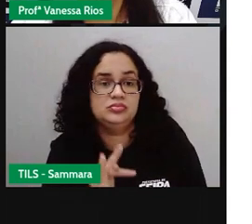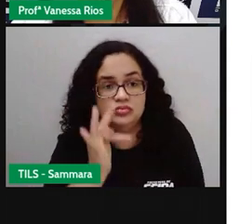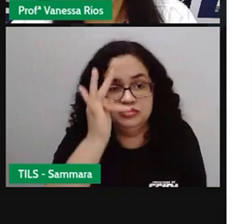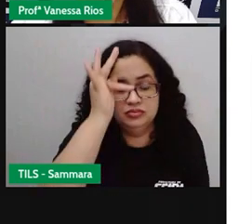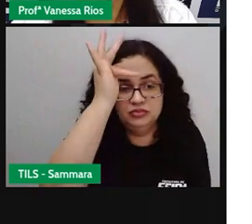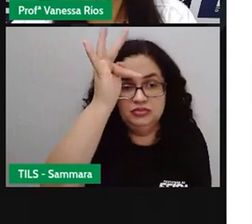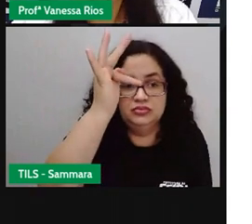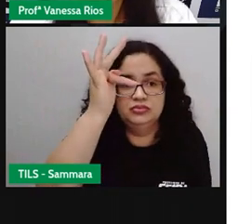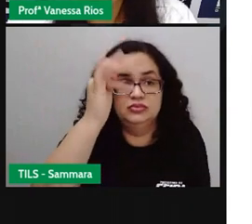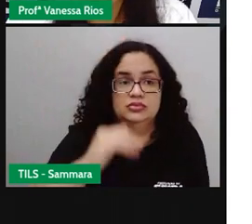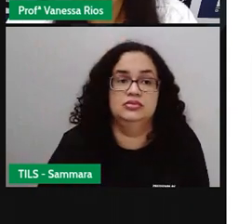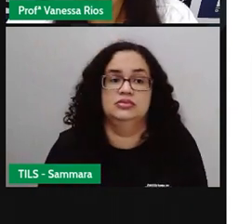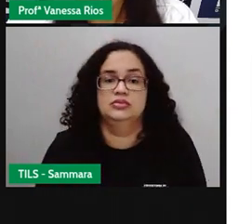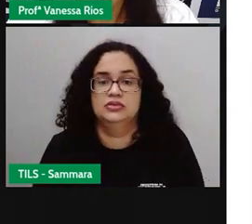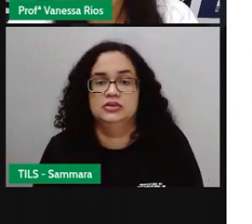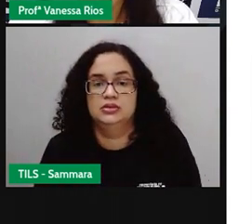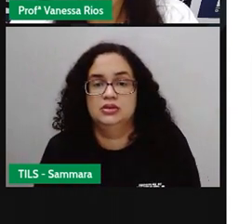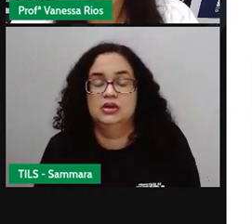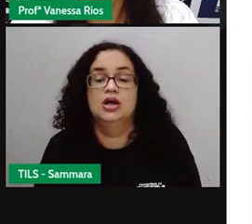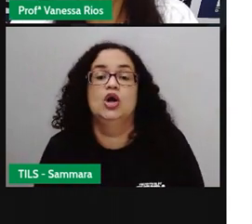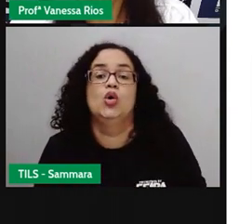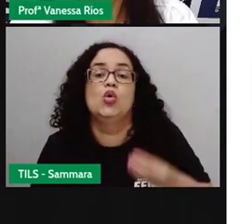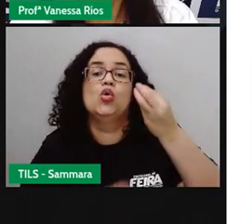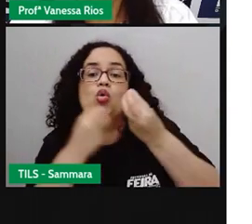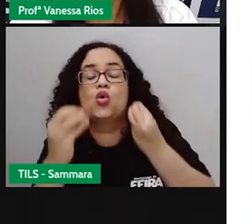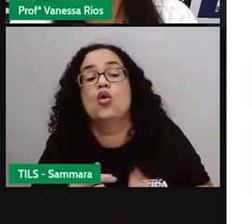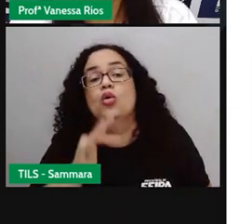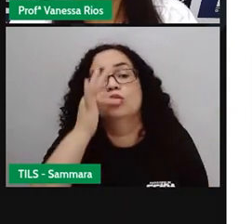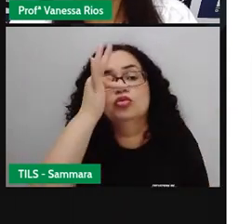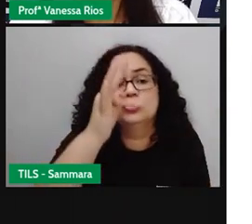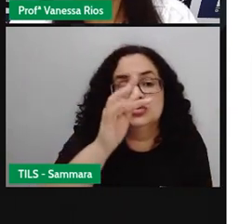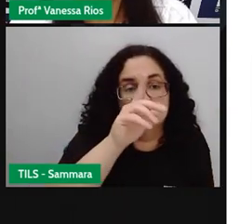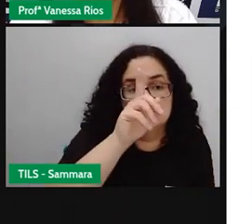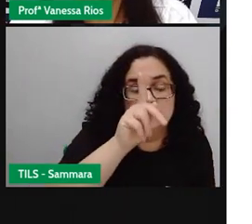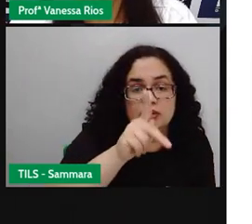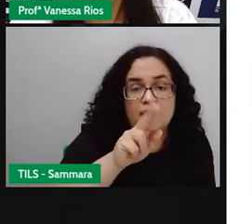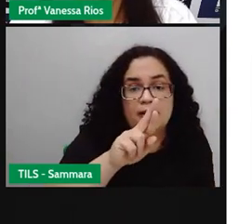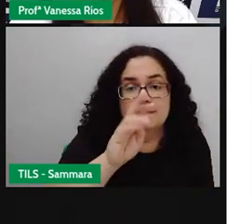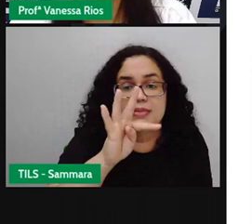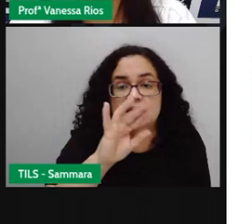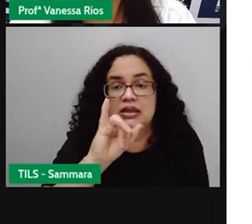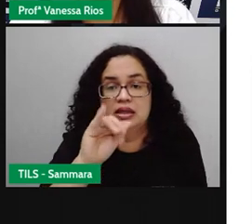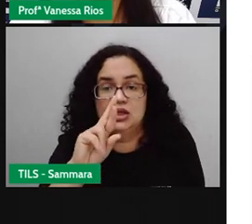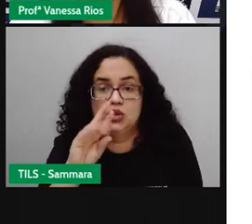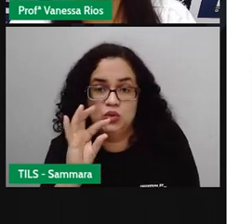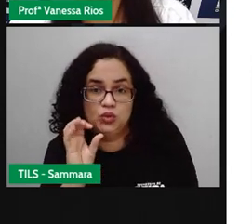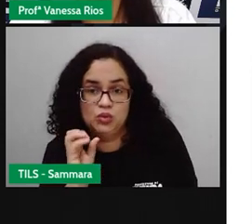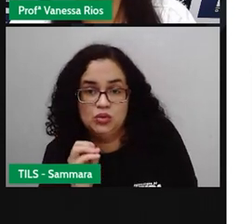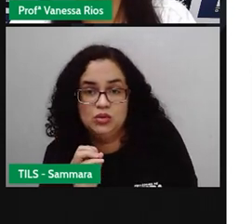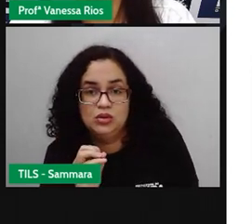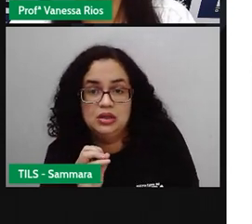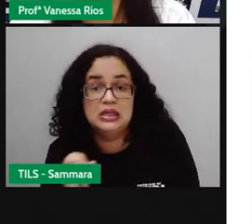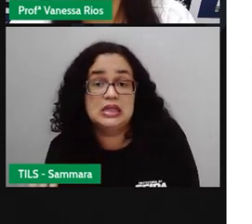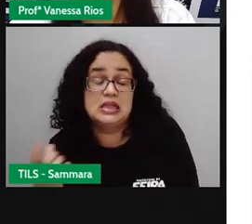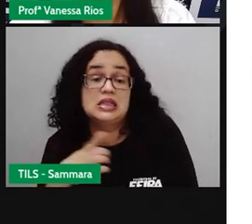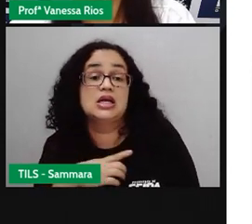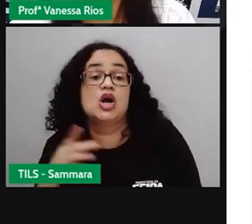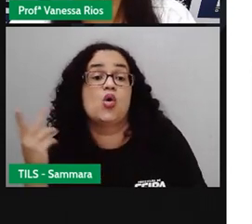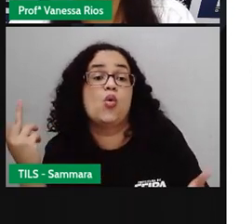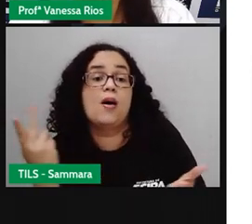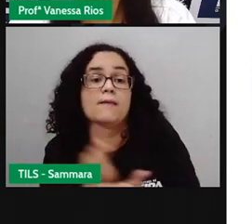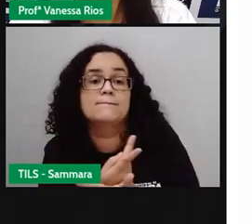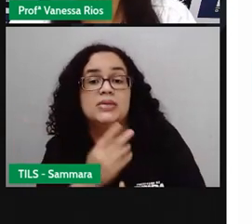do presente. E como é o futuro do pretérito? Expressa uma ação que pode